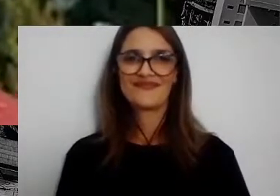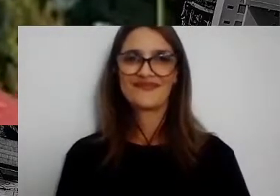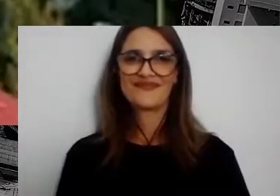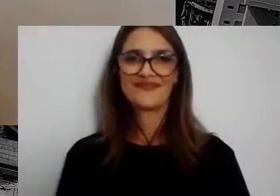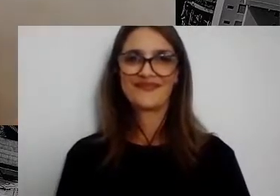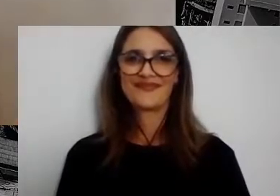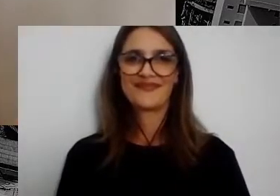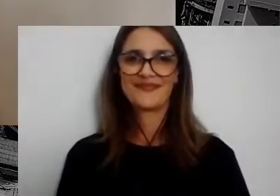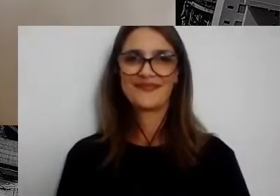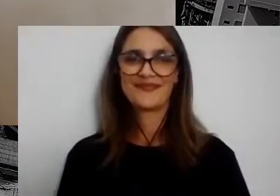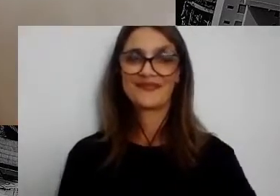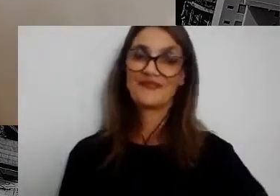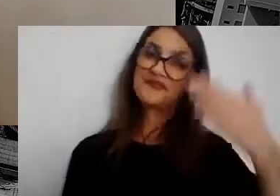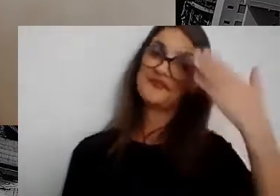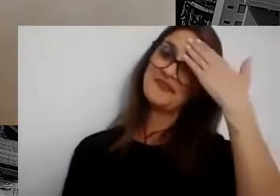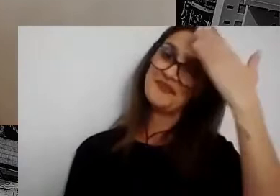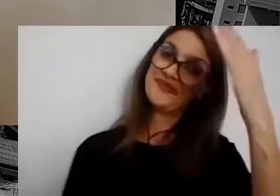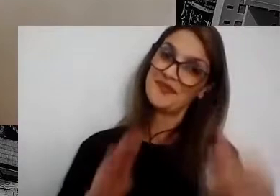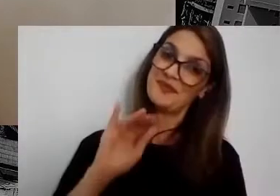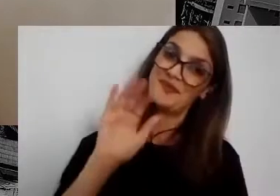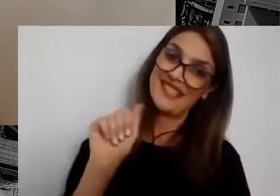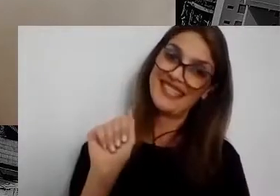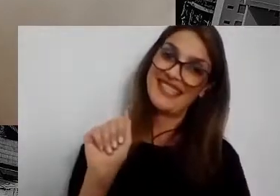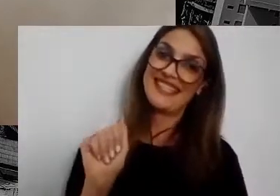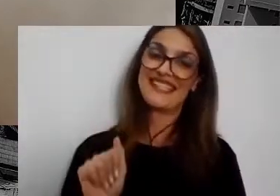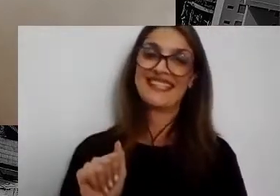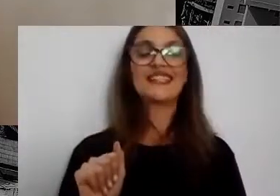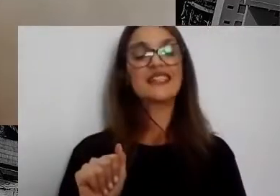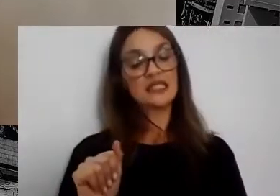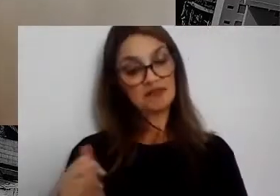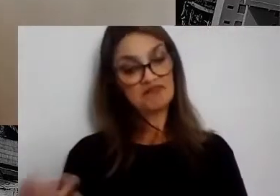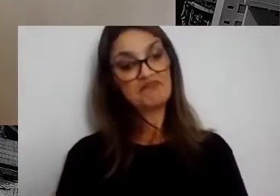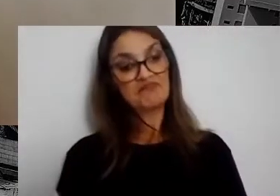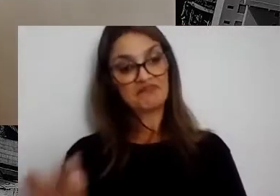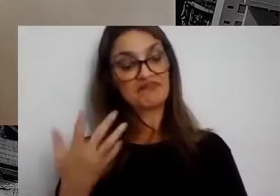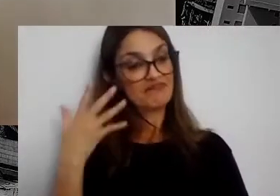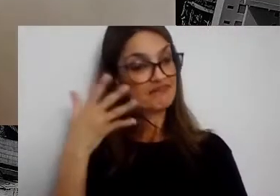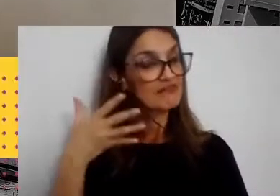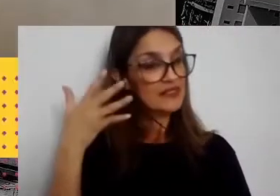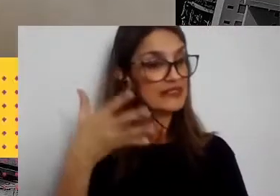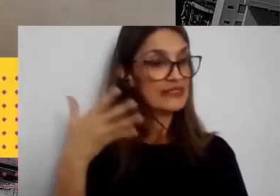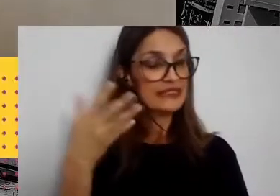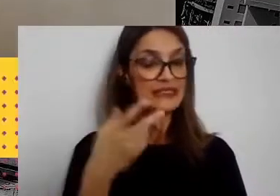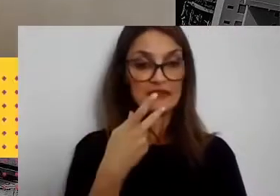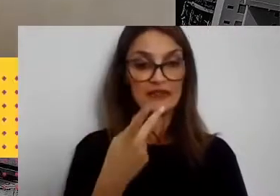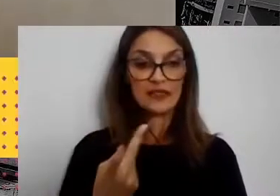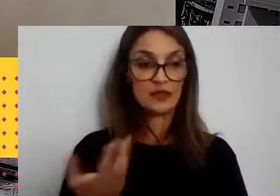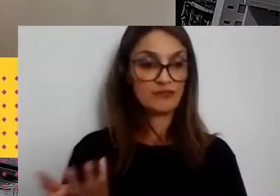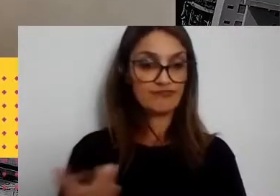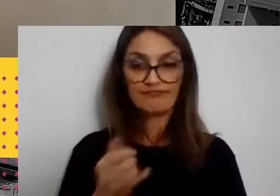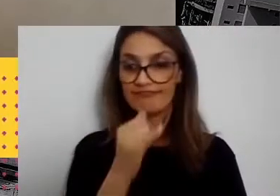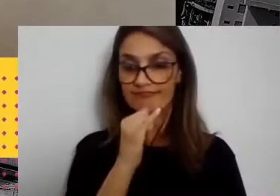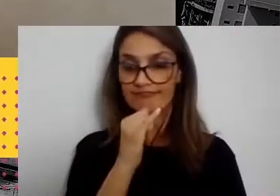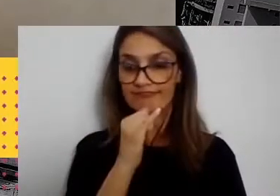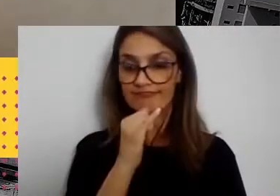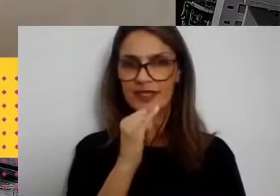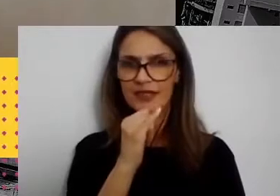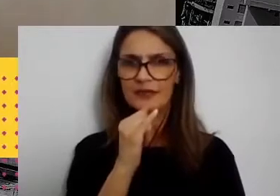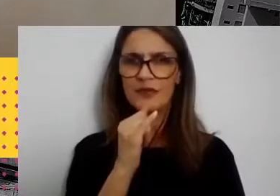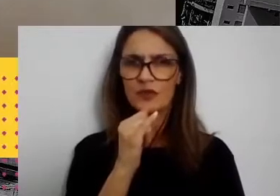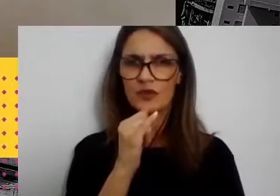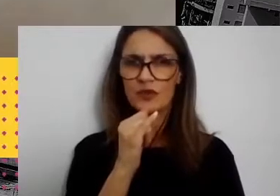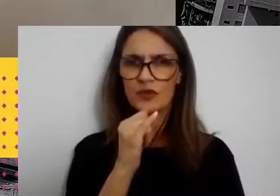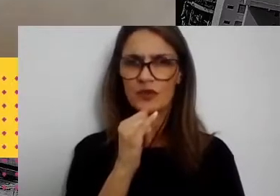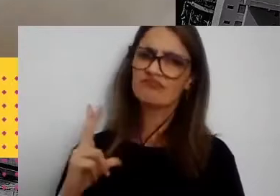Obrigada, Beatriz. Acho que sua fala traz um exemplo de como o setor privado também pode